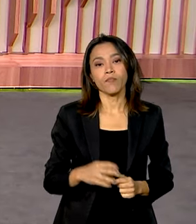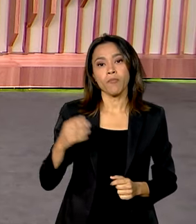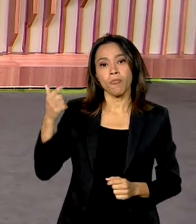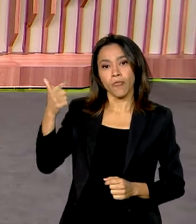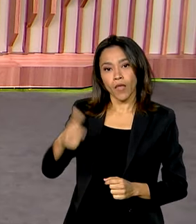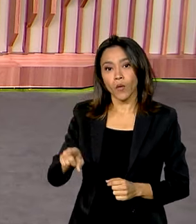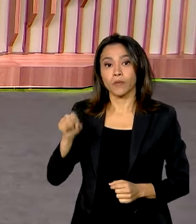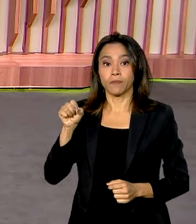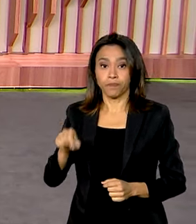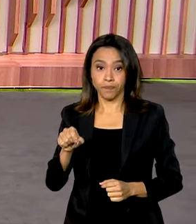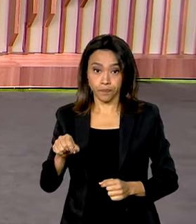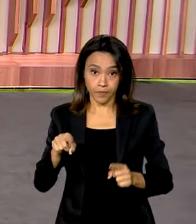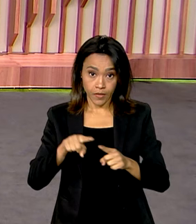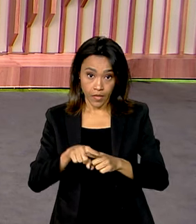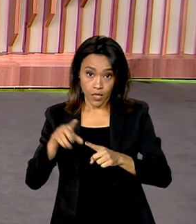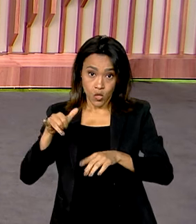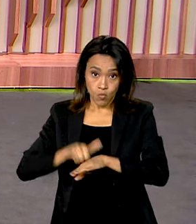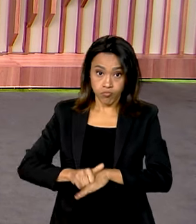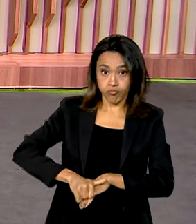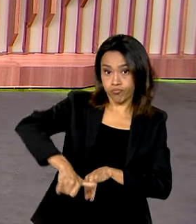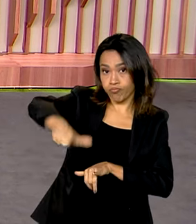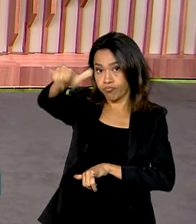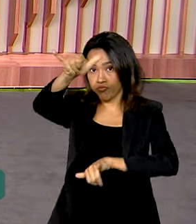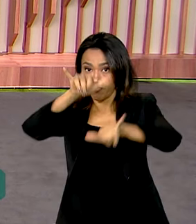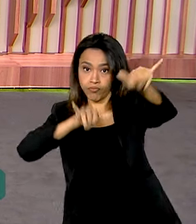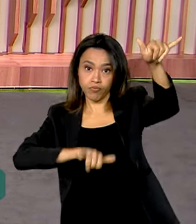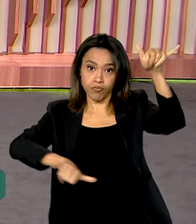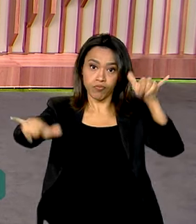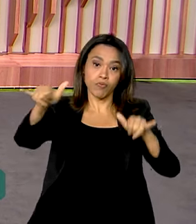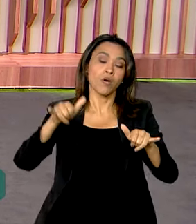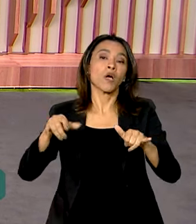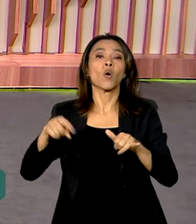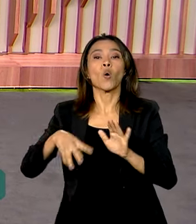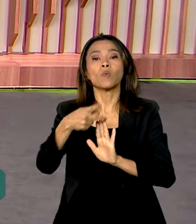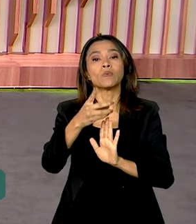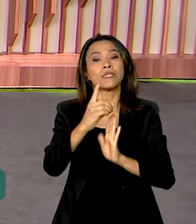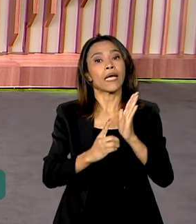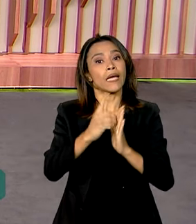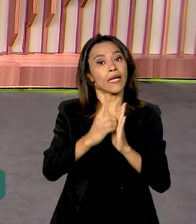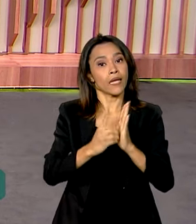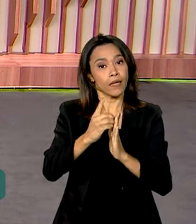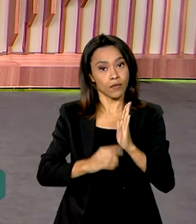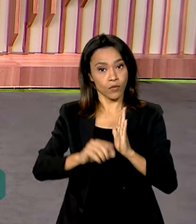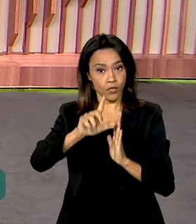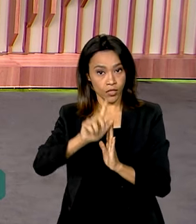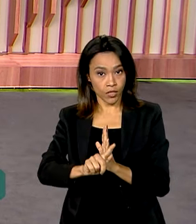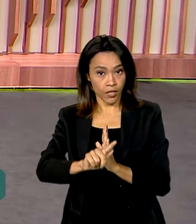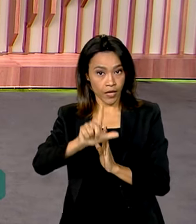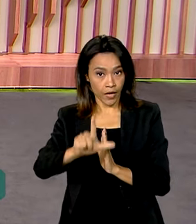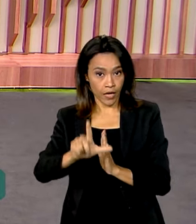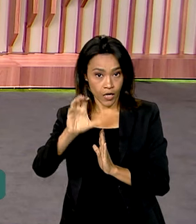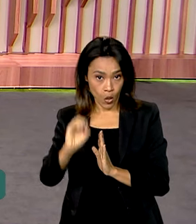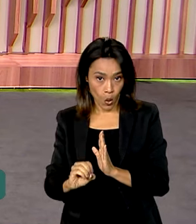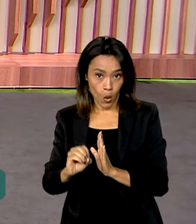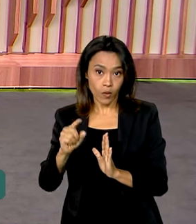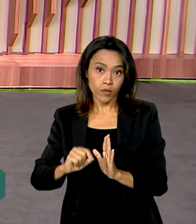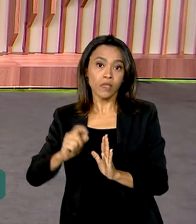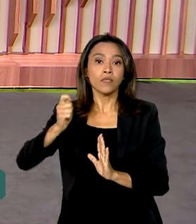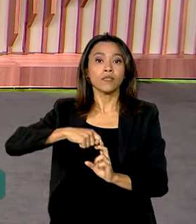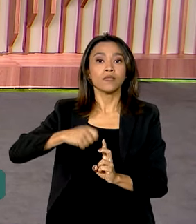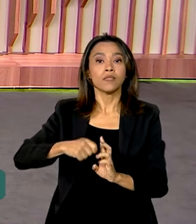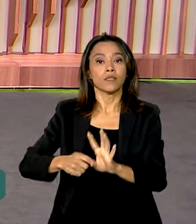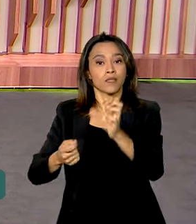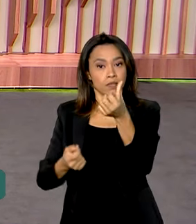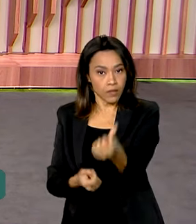Aérea, realizada nos aeroportos por meio do decreto de GLO, da Garantia da Lei e da Ordem, completou seis meses. O